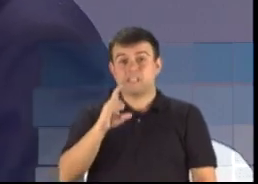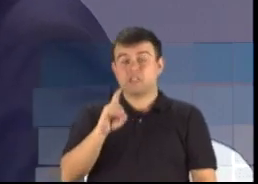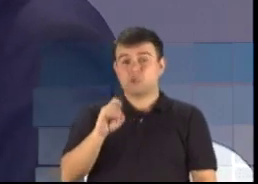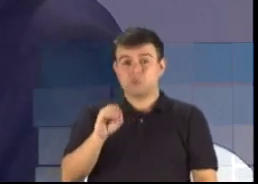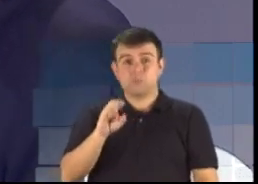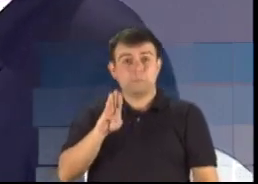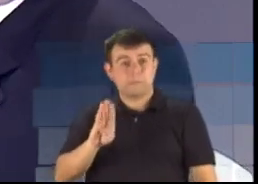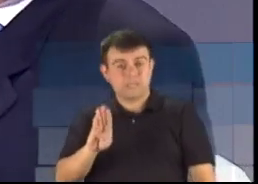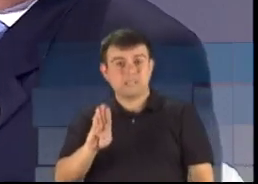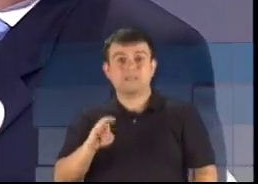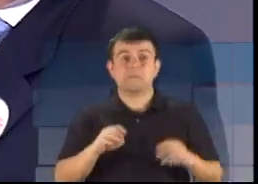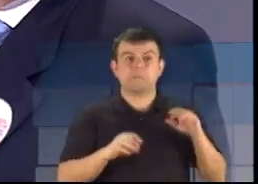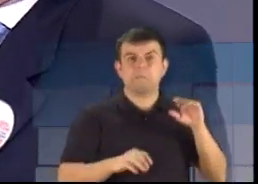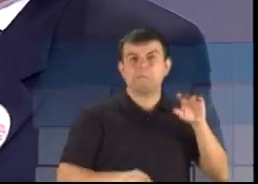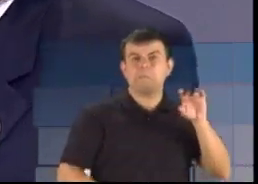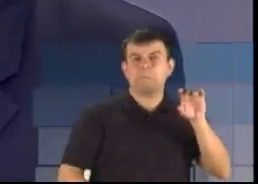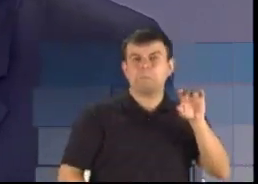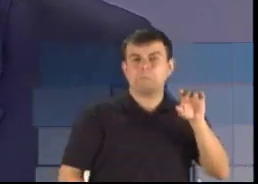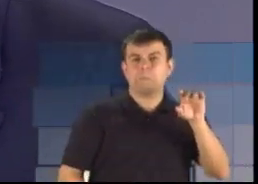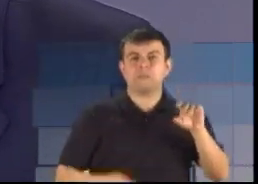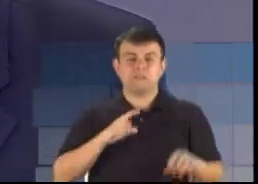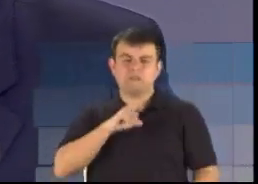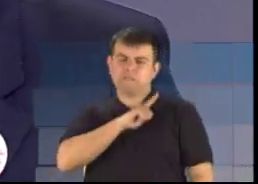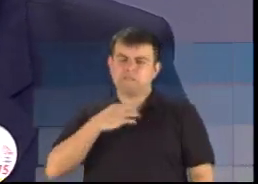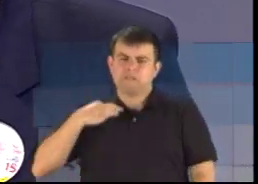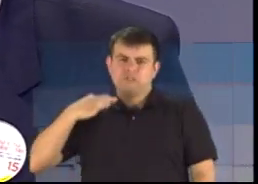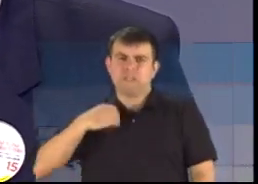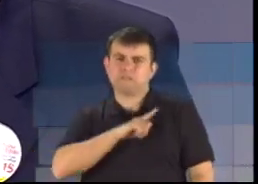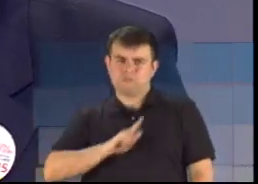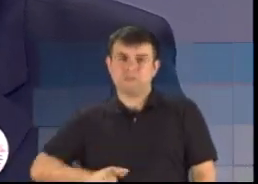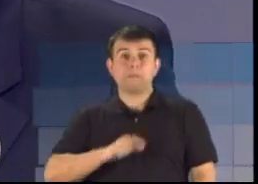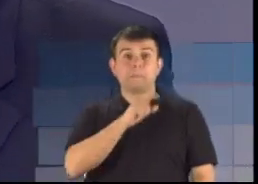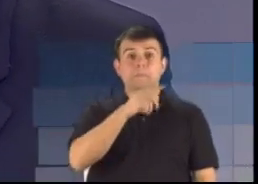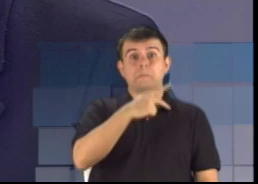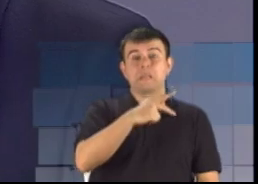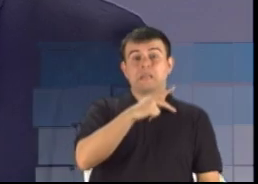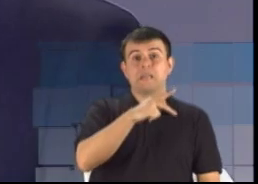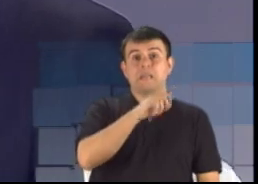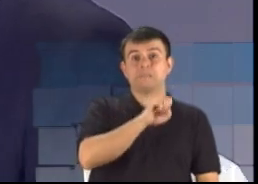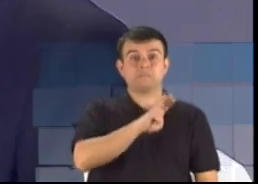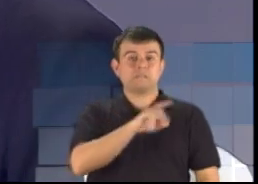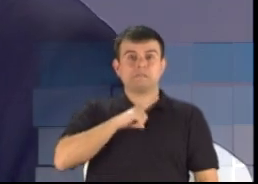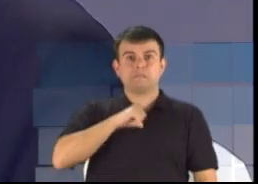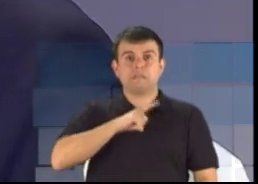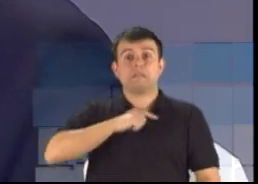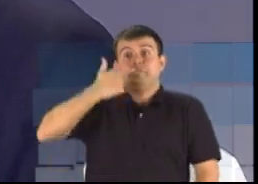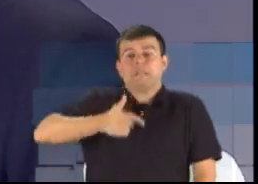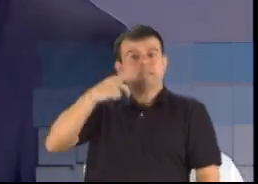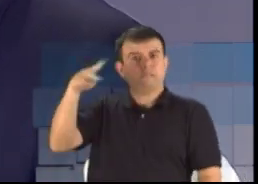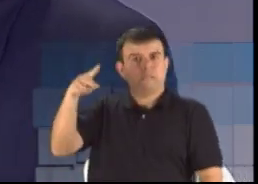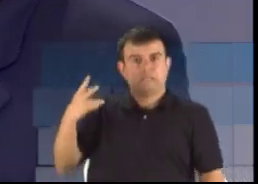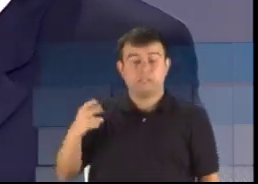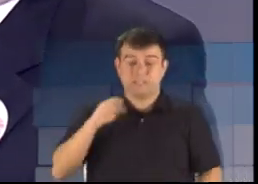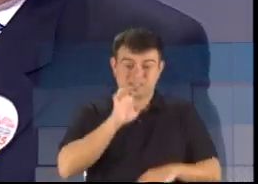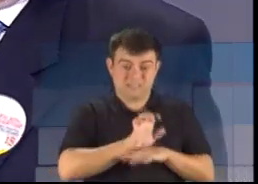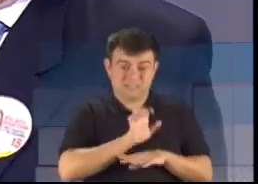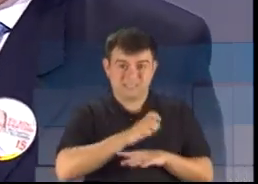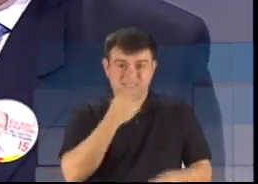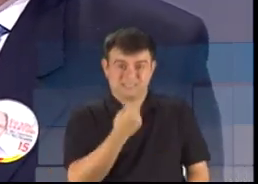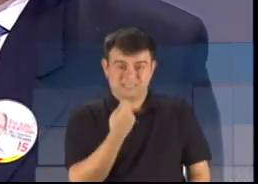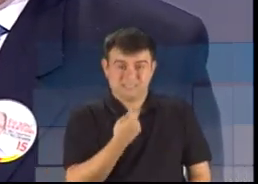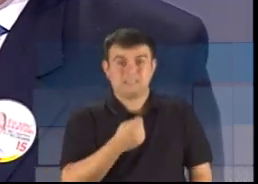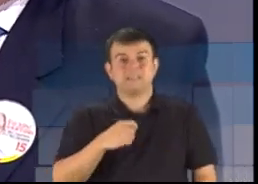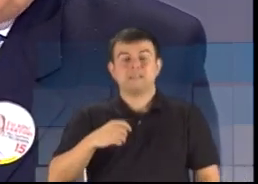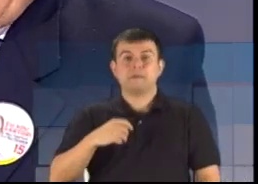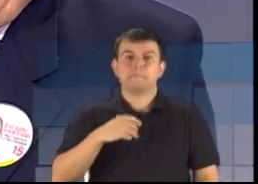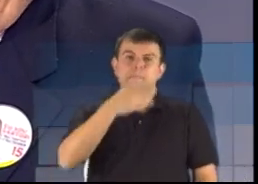PSTB tem um candidato, que é vice desse candidato a governador. Nós temos aqui no Estado do Rio Grande do Sul um prefeito